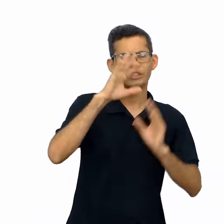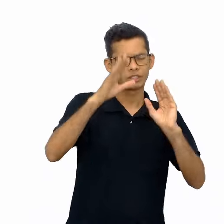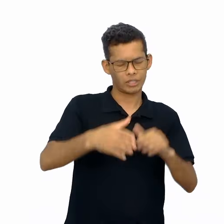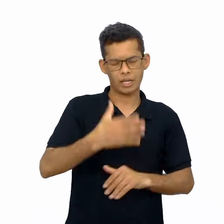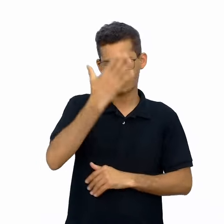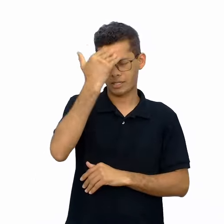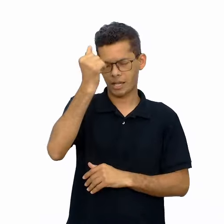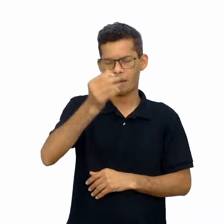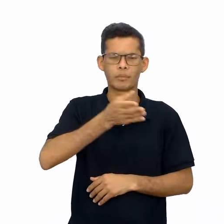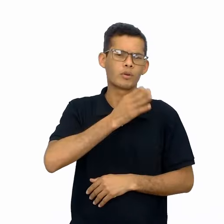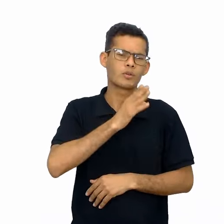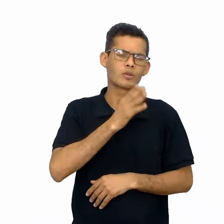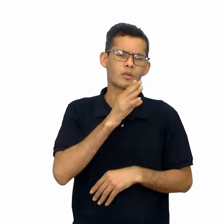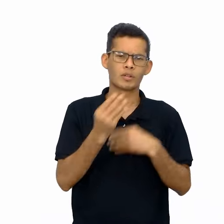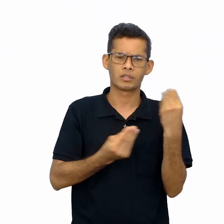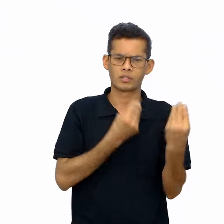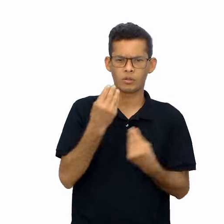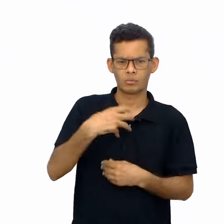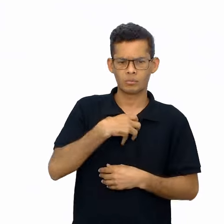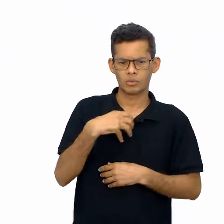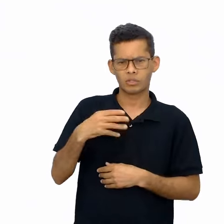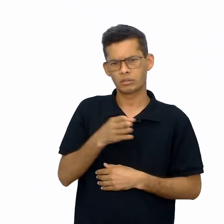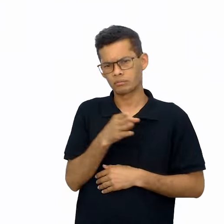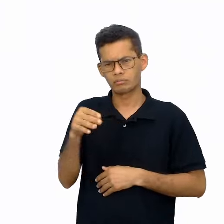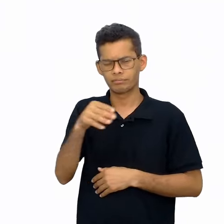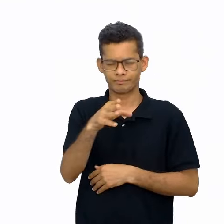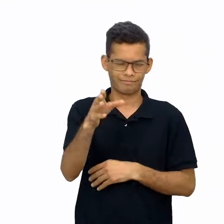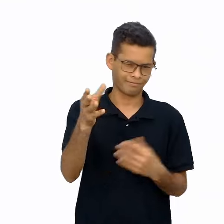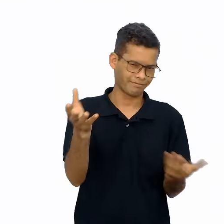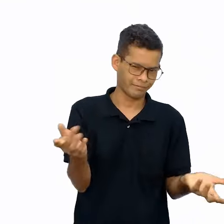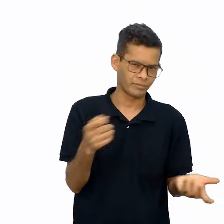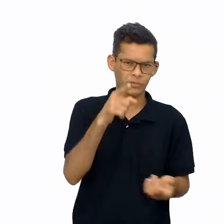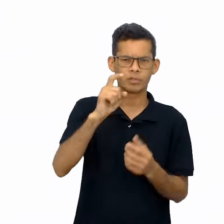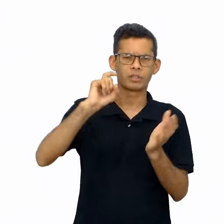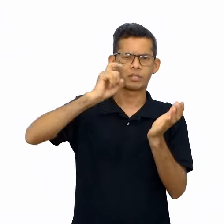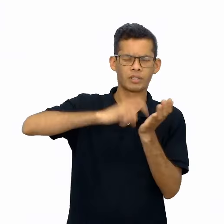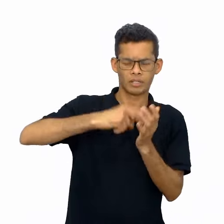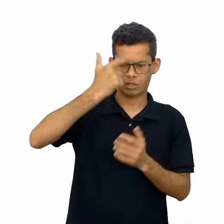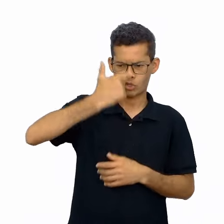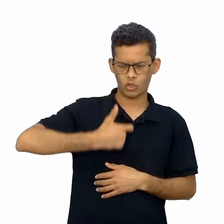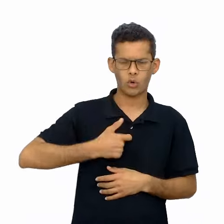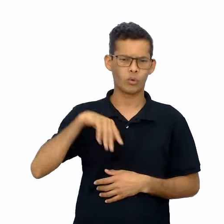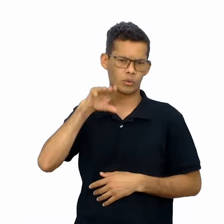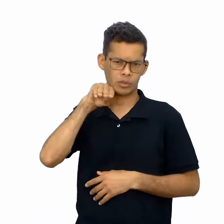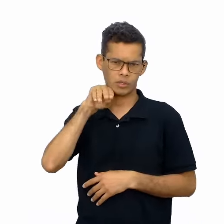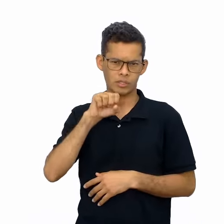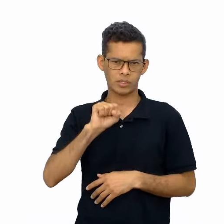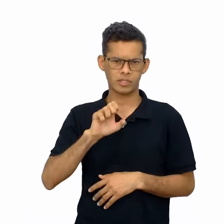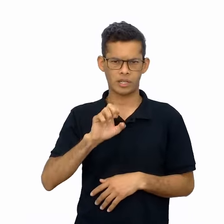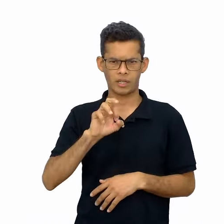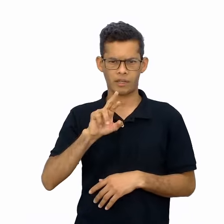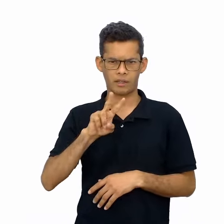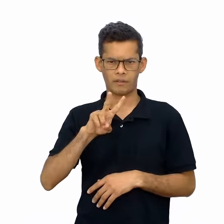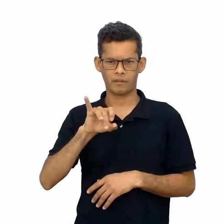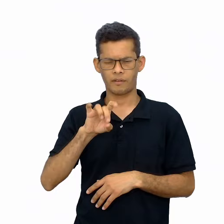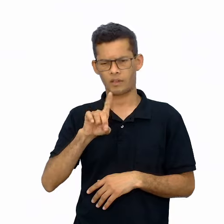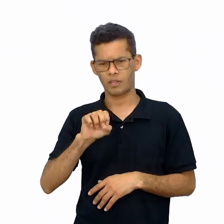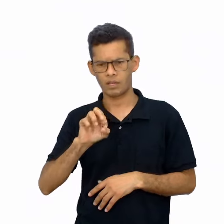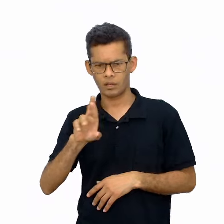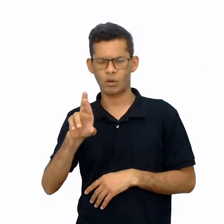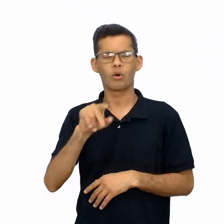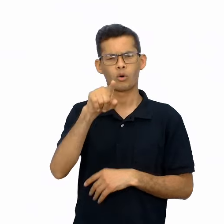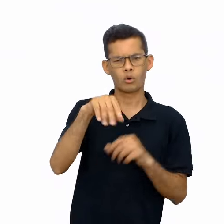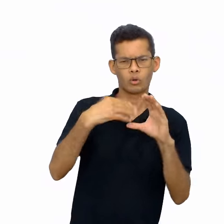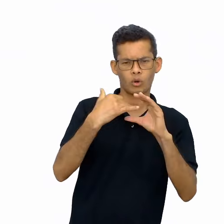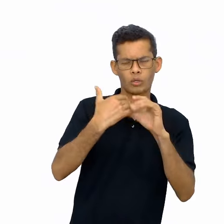né? Muitos já conhecem. Então, selecione a opção sou servidor, faça login usando usuário e senha da sede,